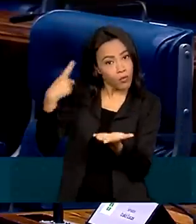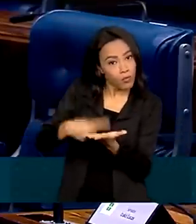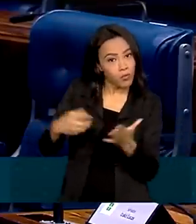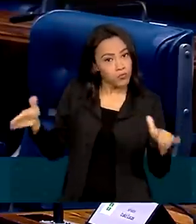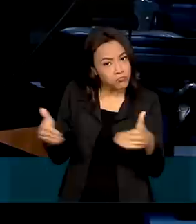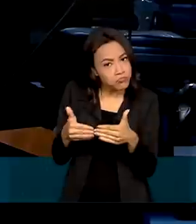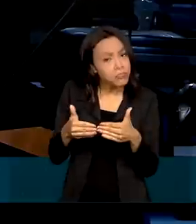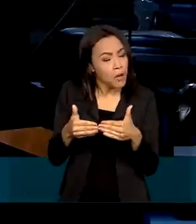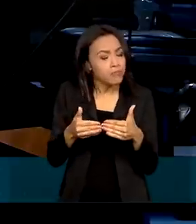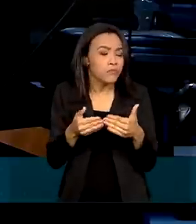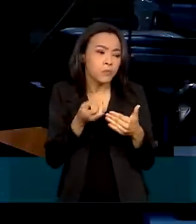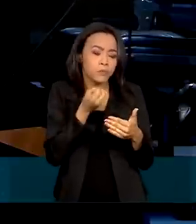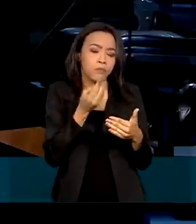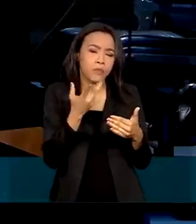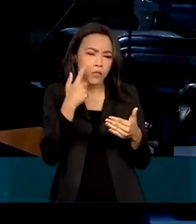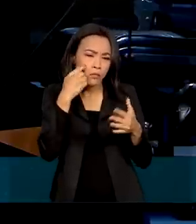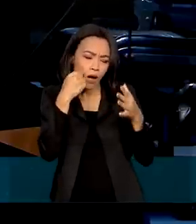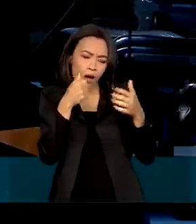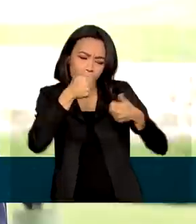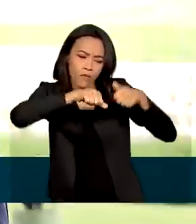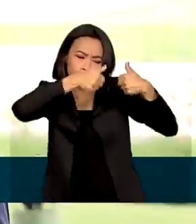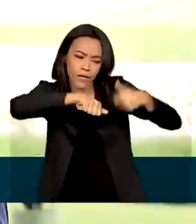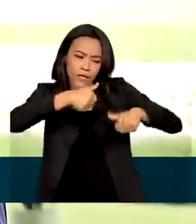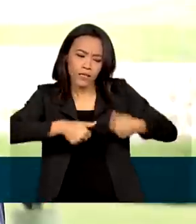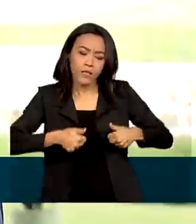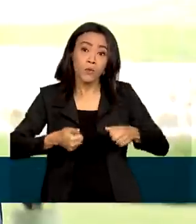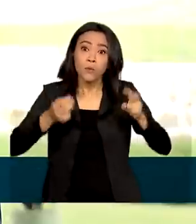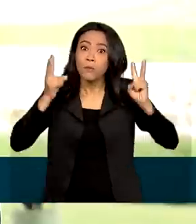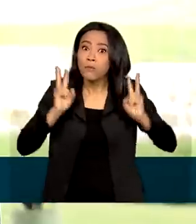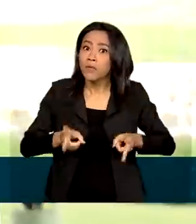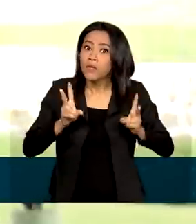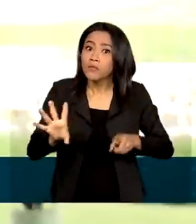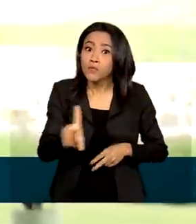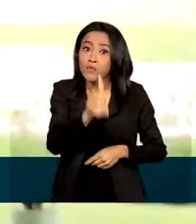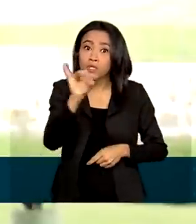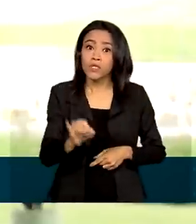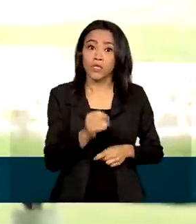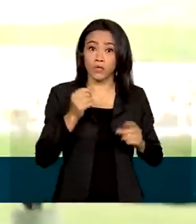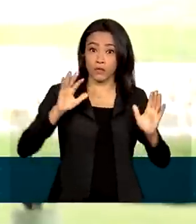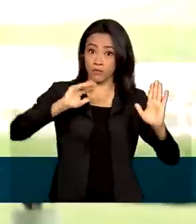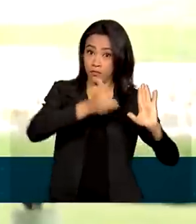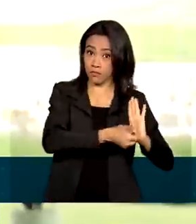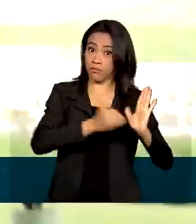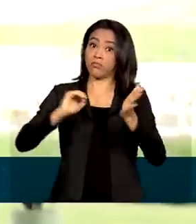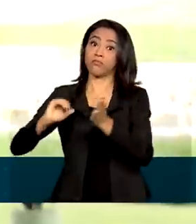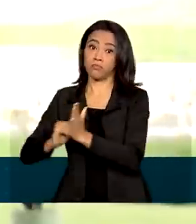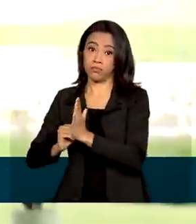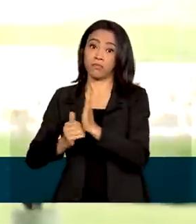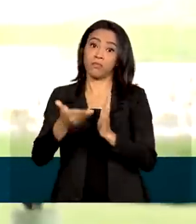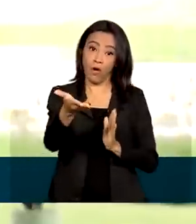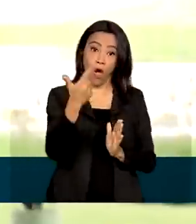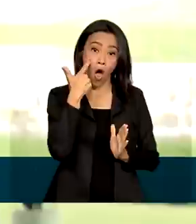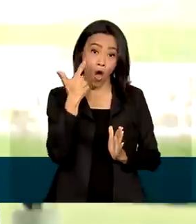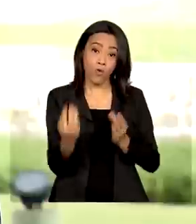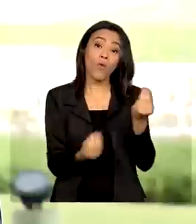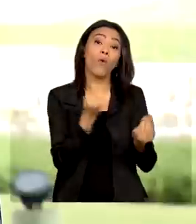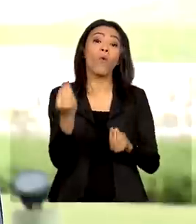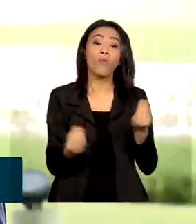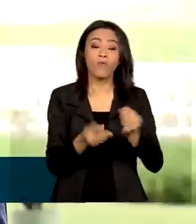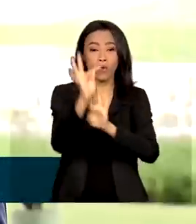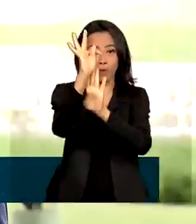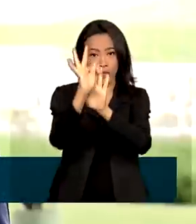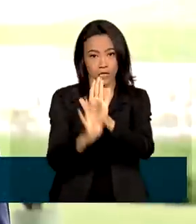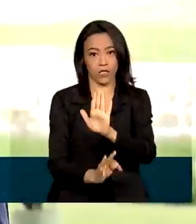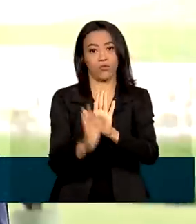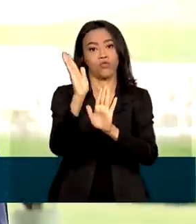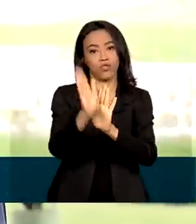apreciação dessa matéria no mesmo dia nas duas casas. Veja na reportagem de Pedro Moreira como ficou o texto promulgado,